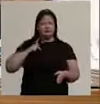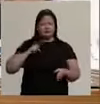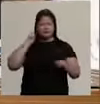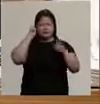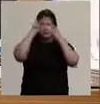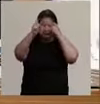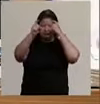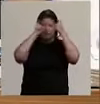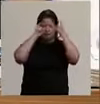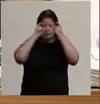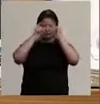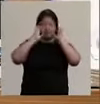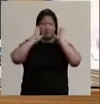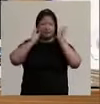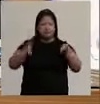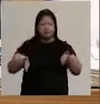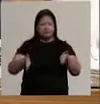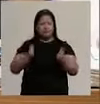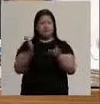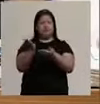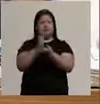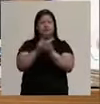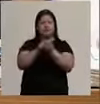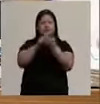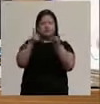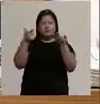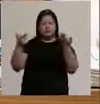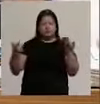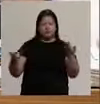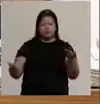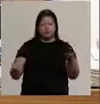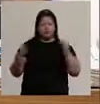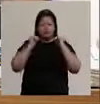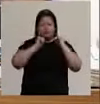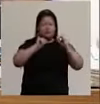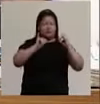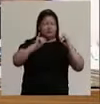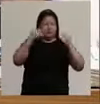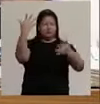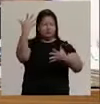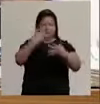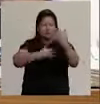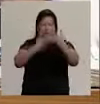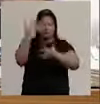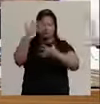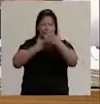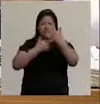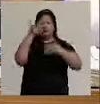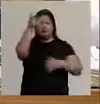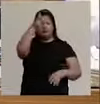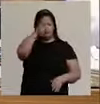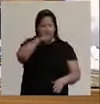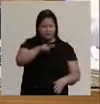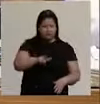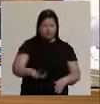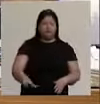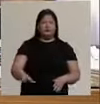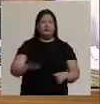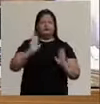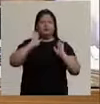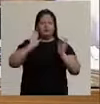Já houveram... Foi publicado no diário oficial. Eu estou falando e estou me interrompendo. Continuando. Foi